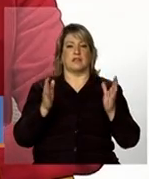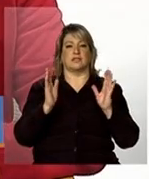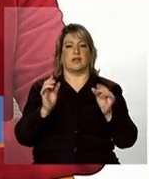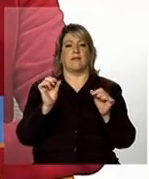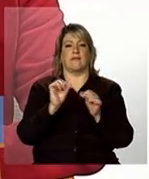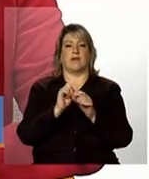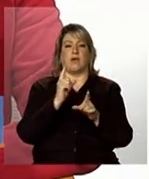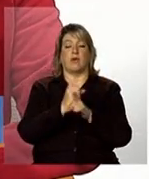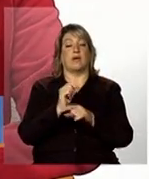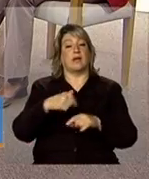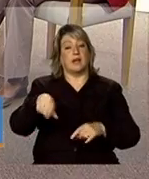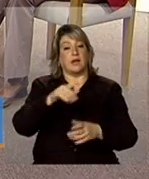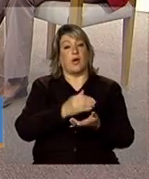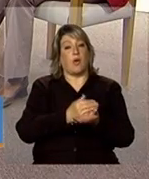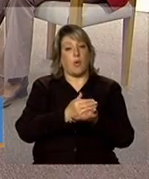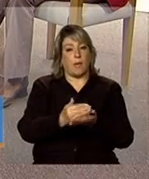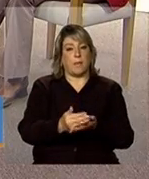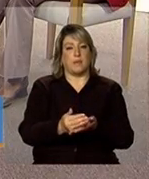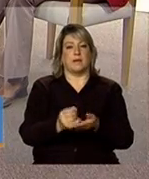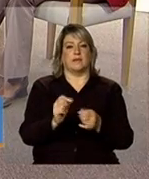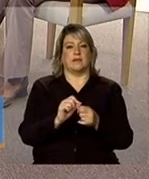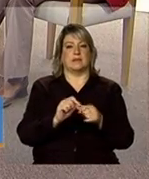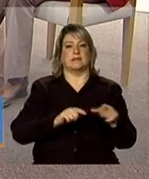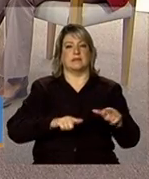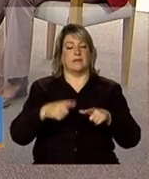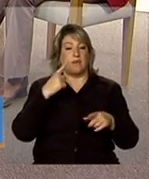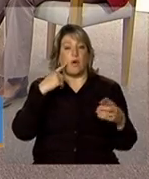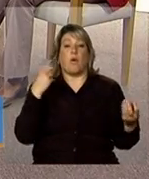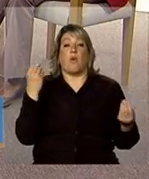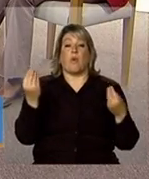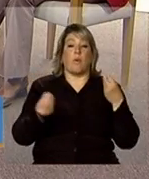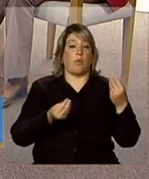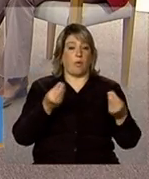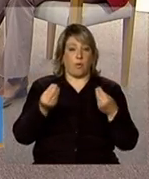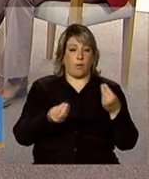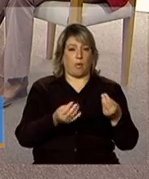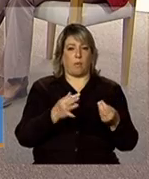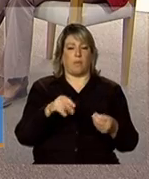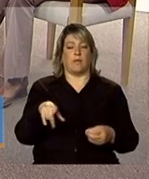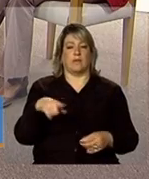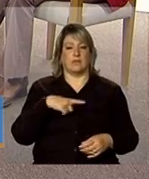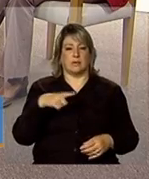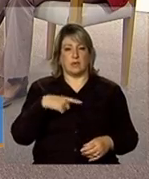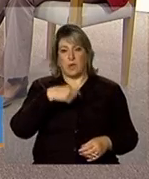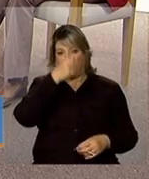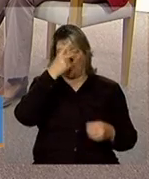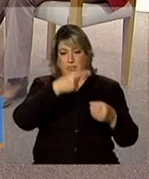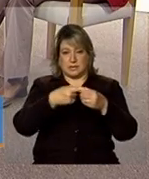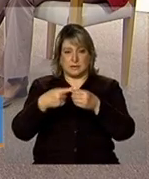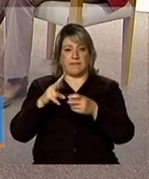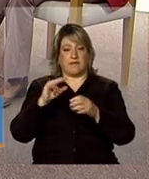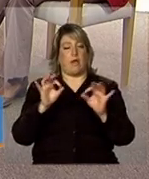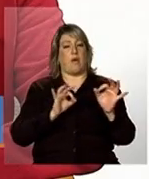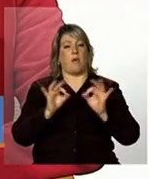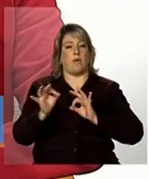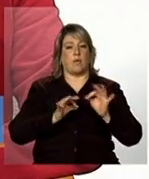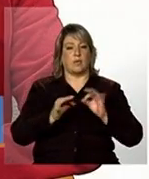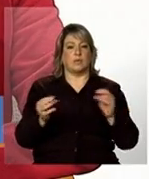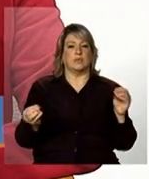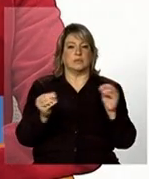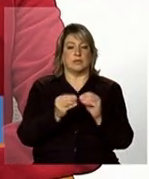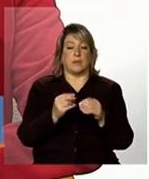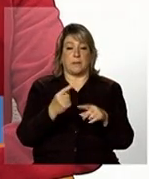também para que eles já comecem a se mobilizar e tentar ver de que forma o município vai se organizar para implementar a instrução operacional porque